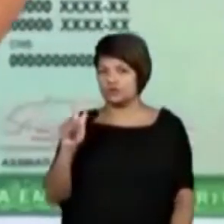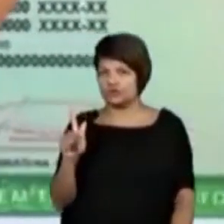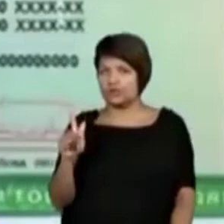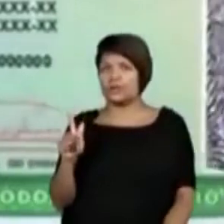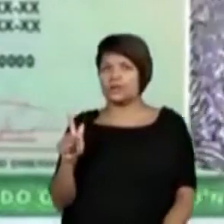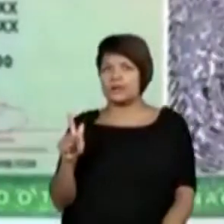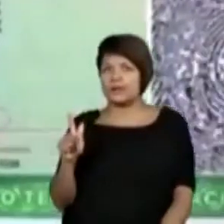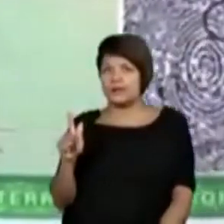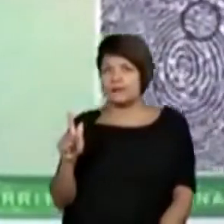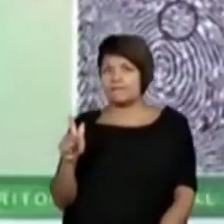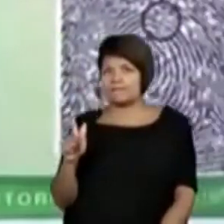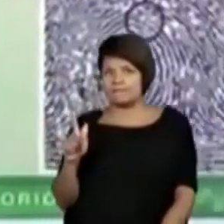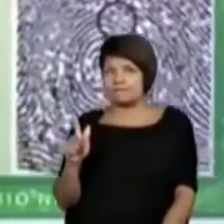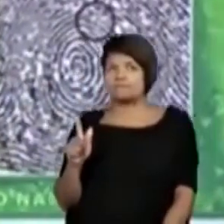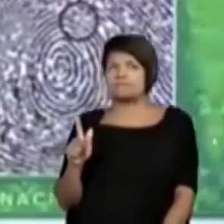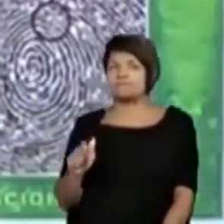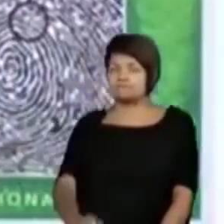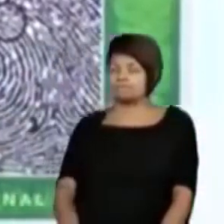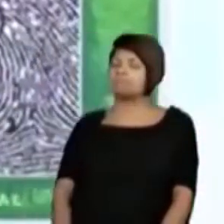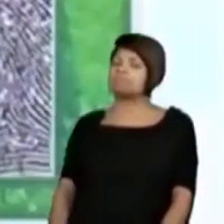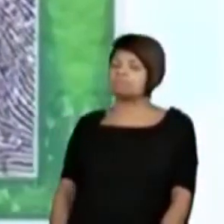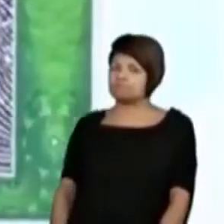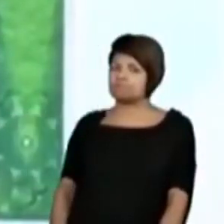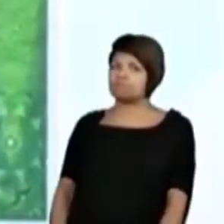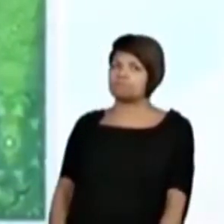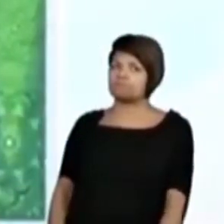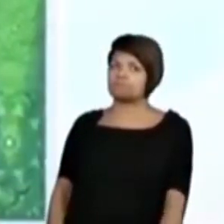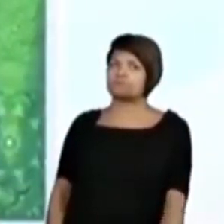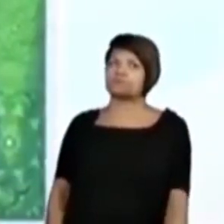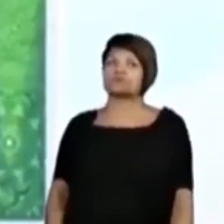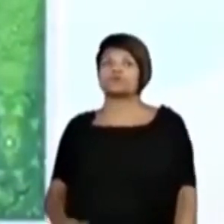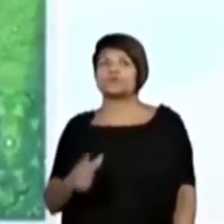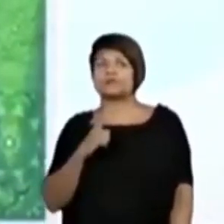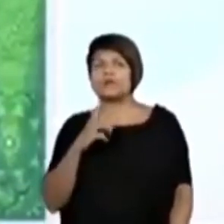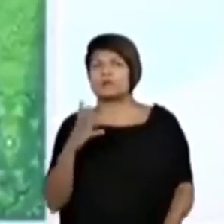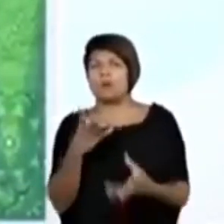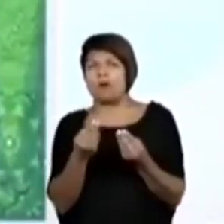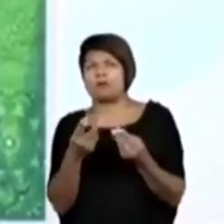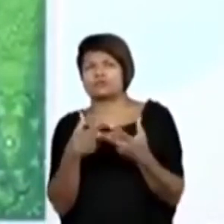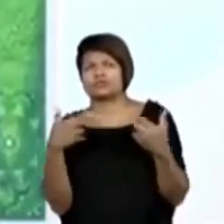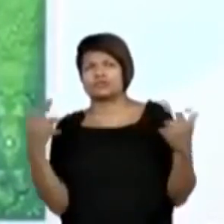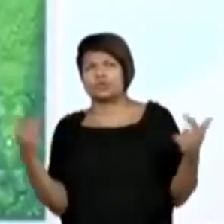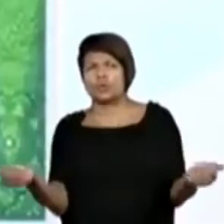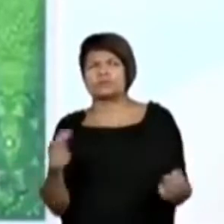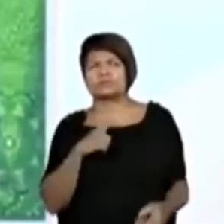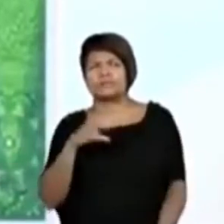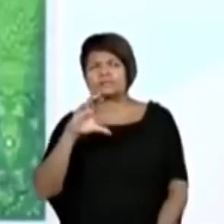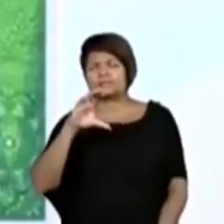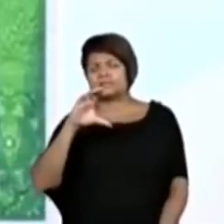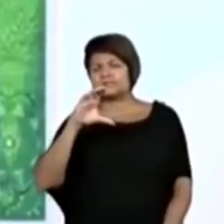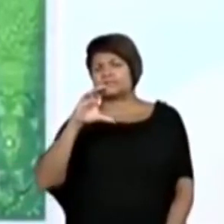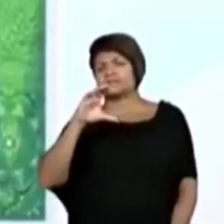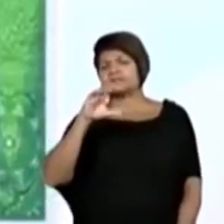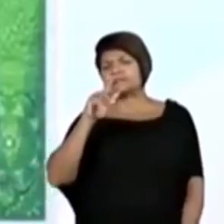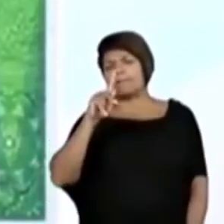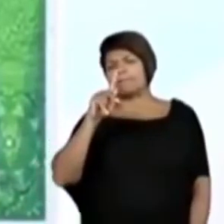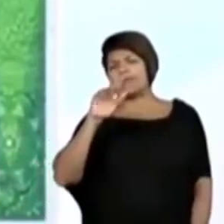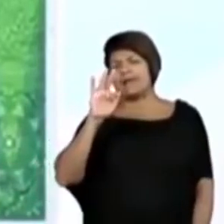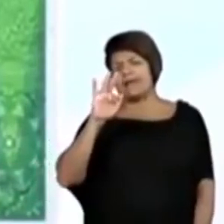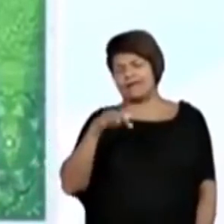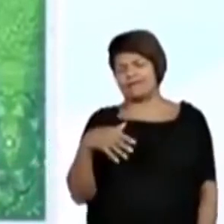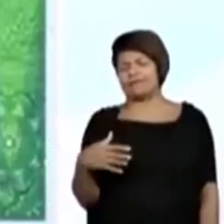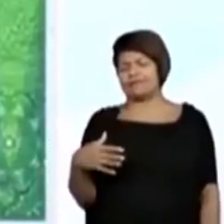que fica bem aqui, em vermelhinho. Tem um monte de outras, tem o CPF, pode colocar outros